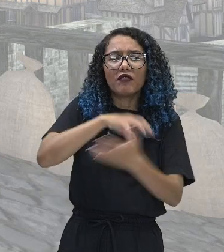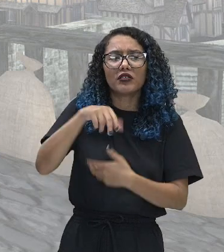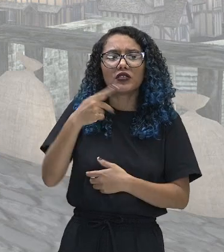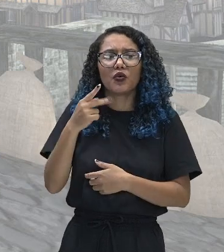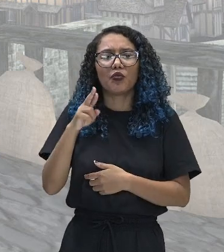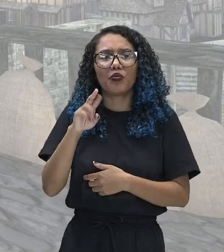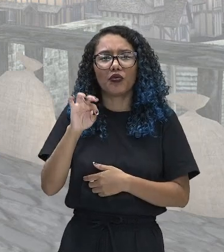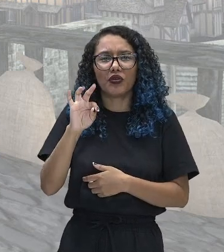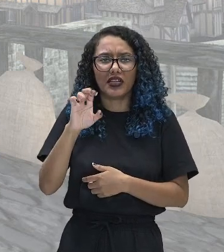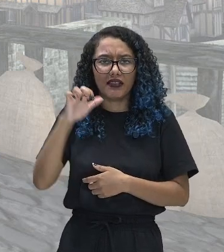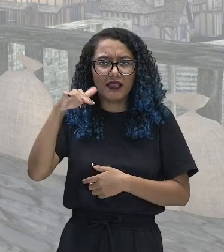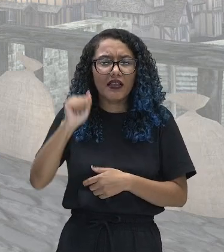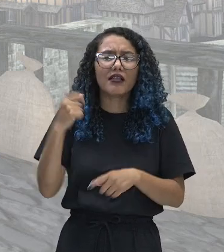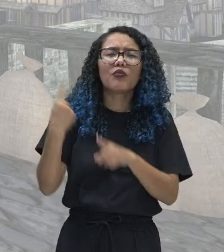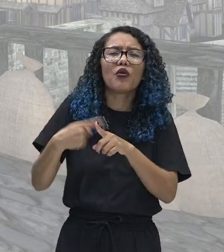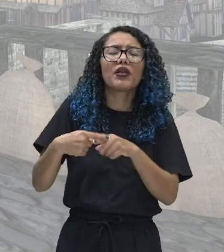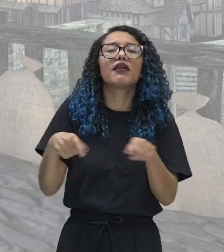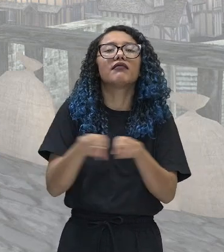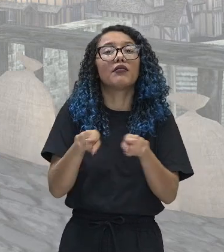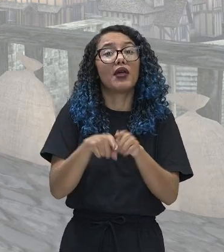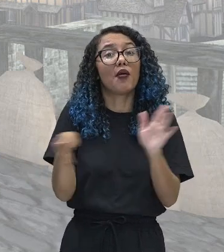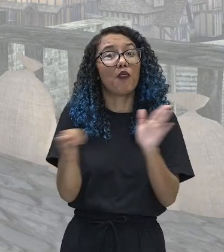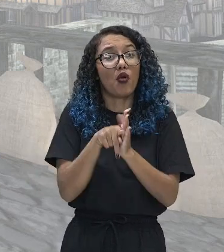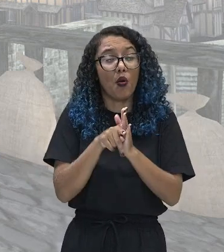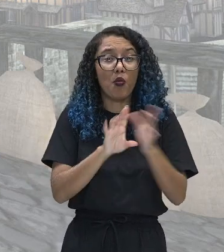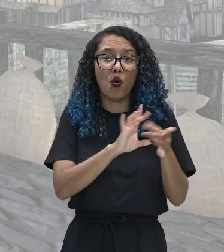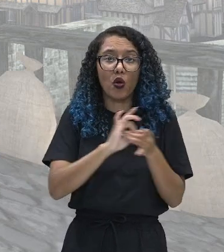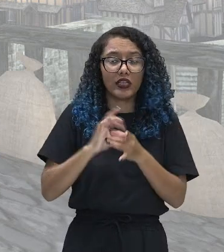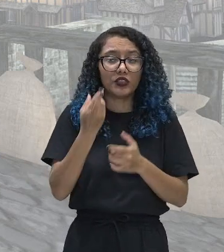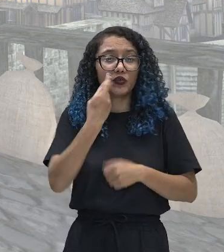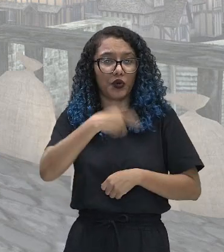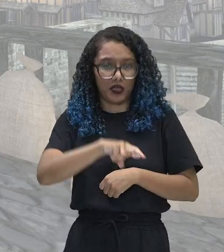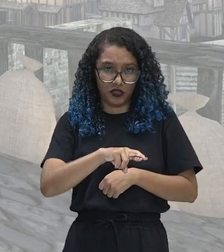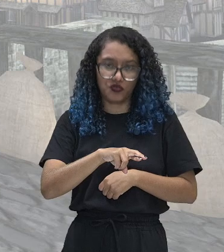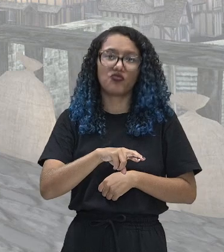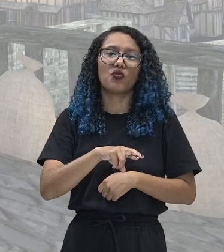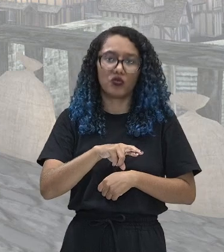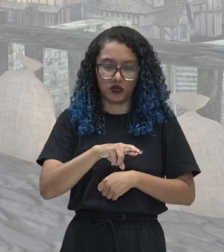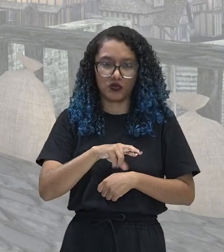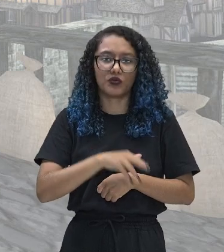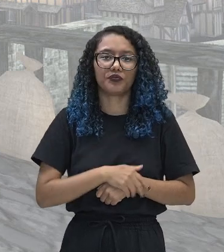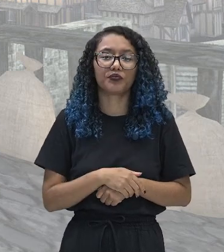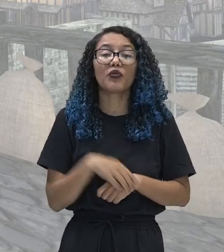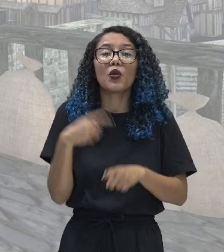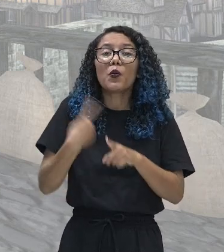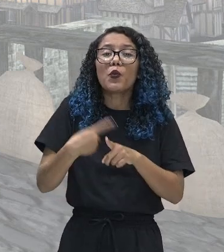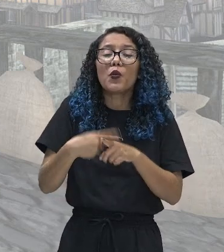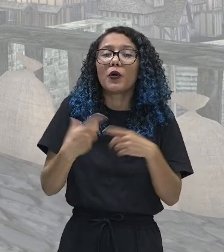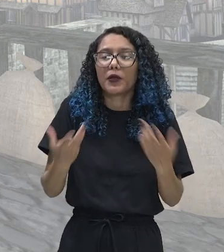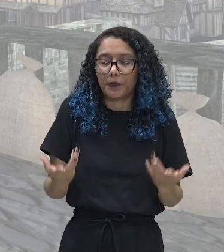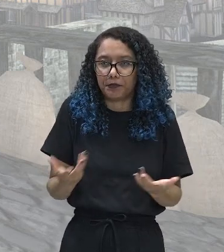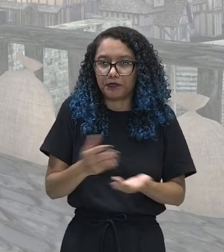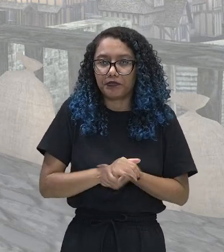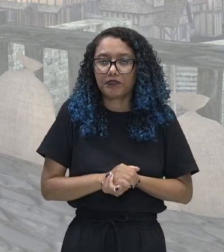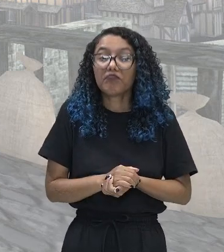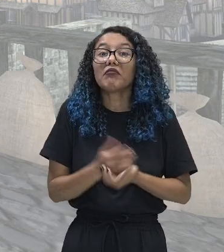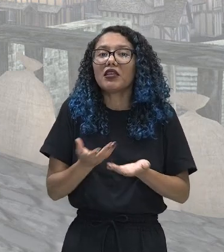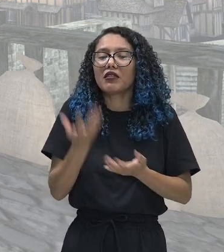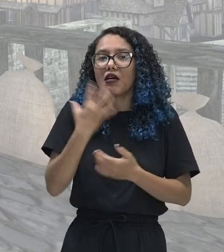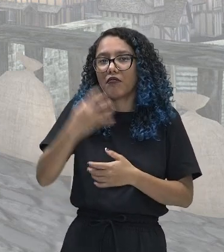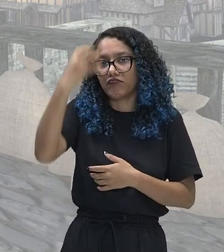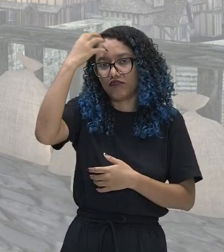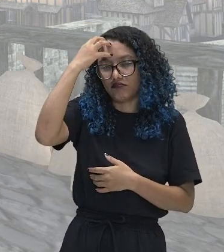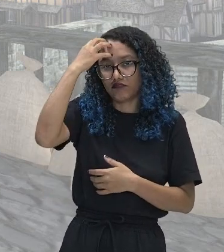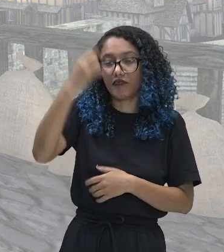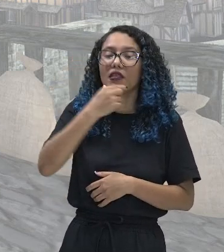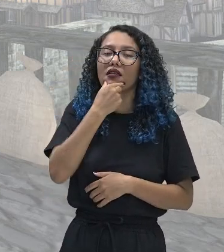religiosas, até porque a gente já compreendeu que a monarquia inglesa, ela